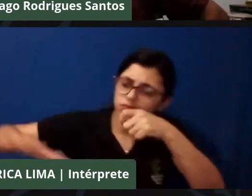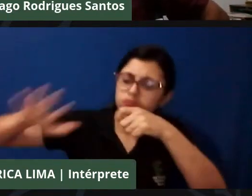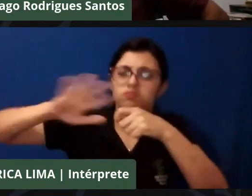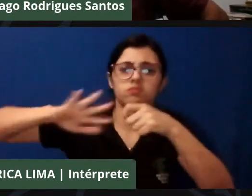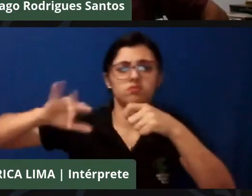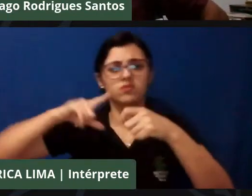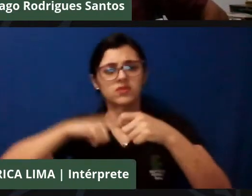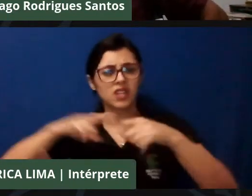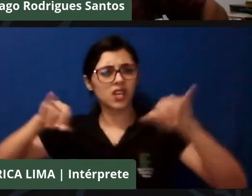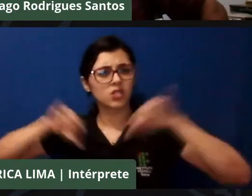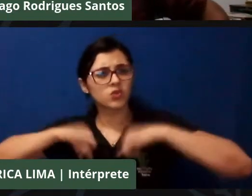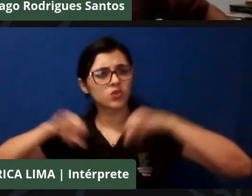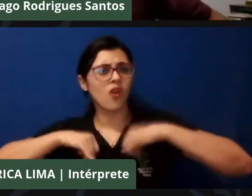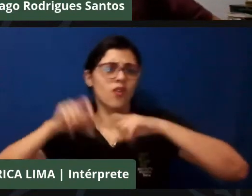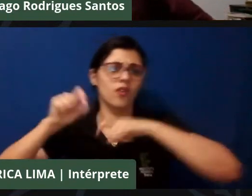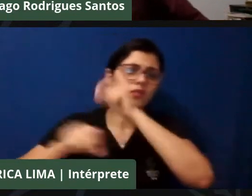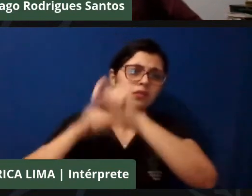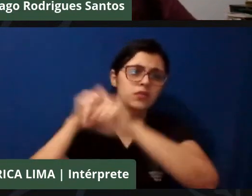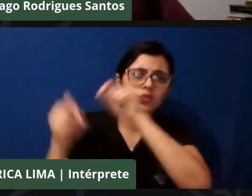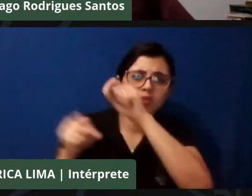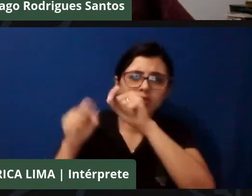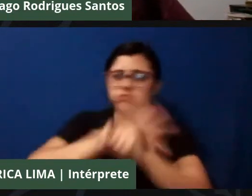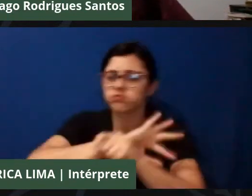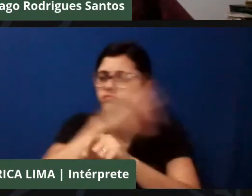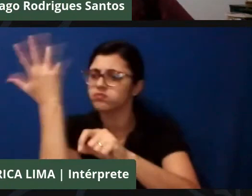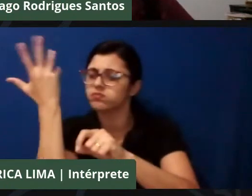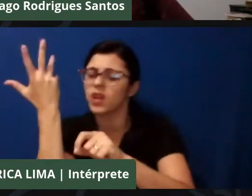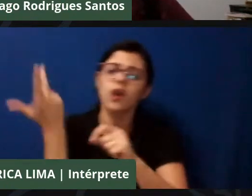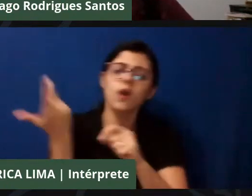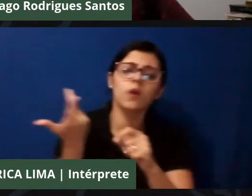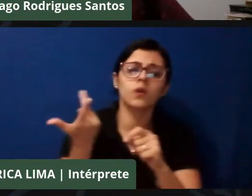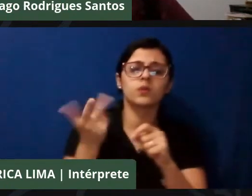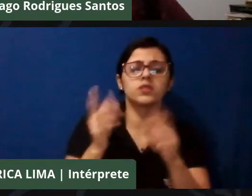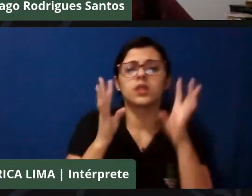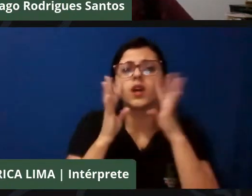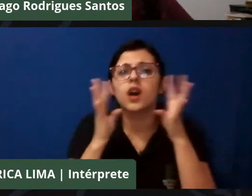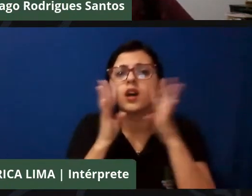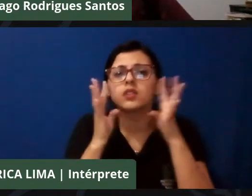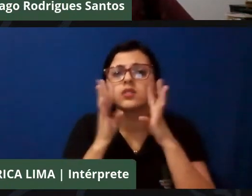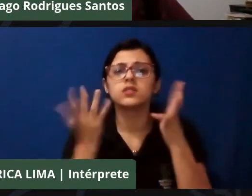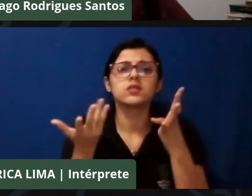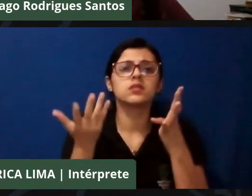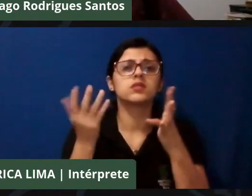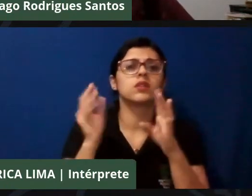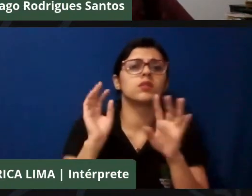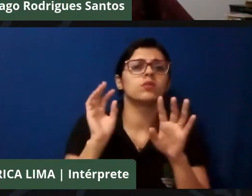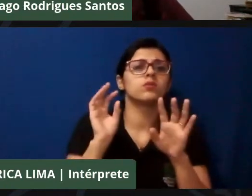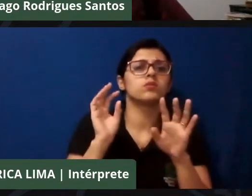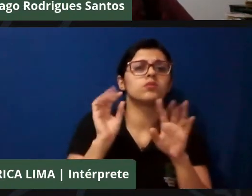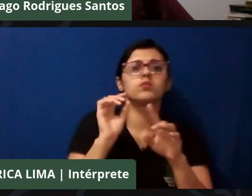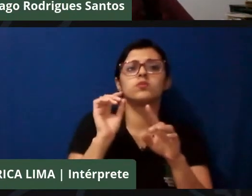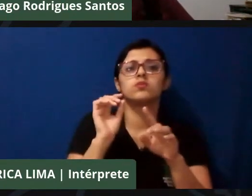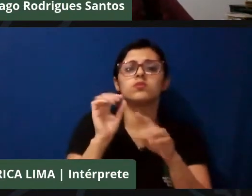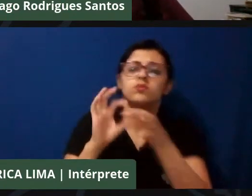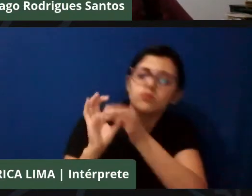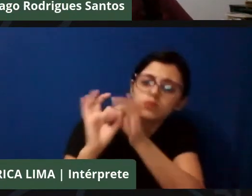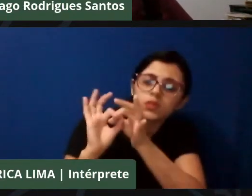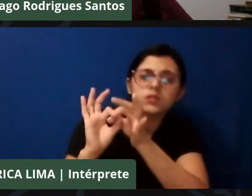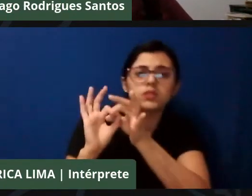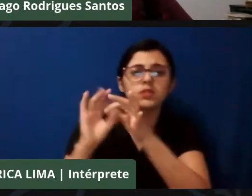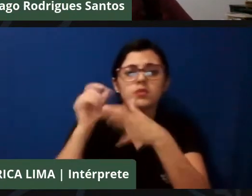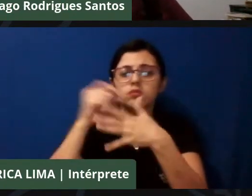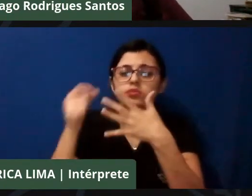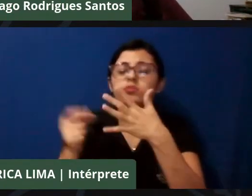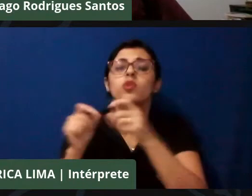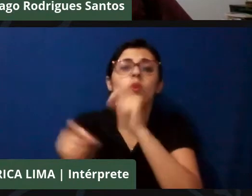vêm sofrendo, quais são as ações que vêm sendo realizadas no sentido de fazer a defesa, quais